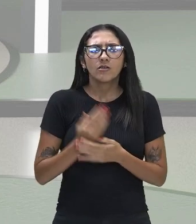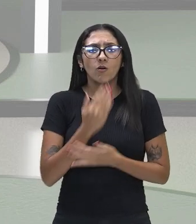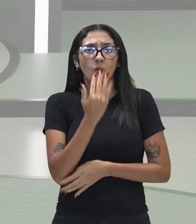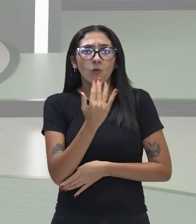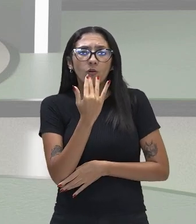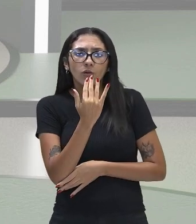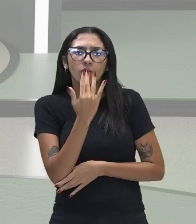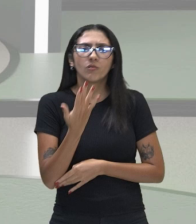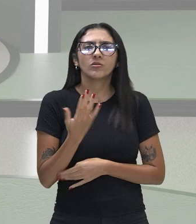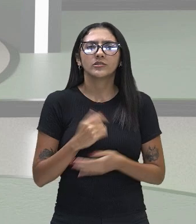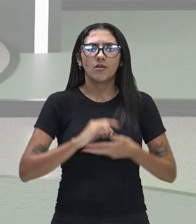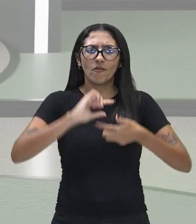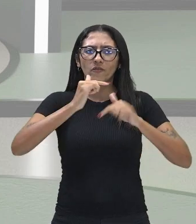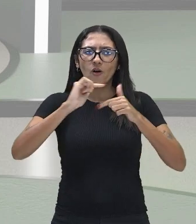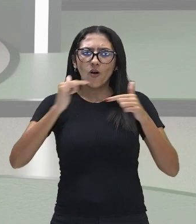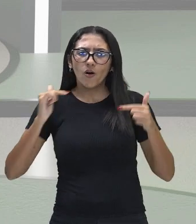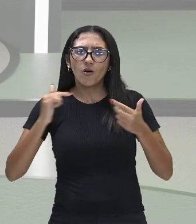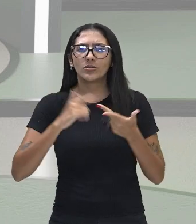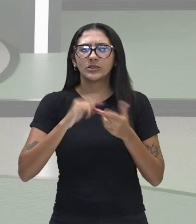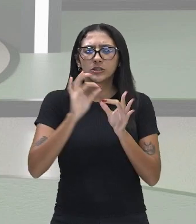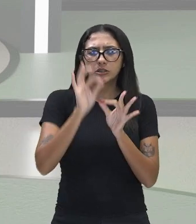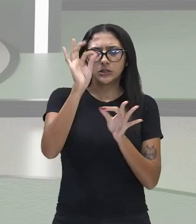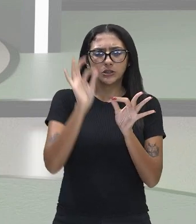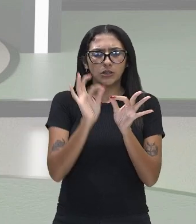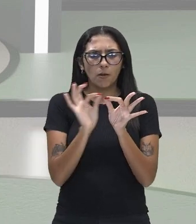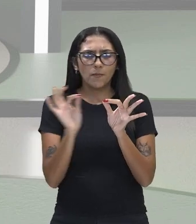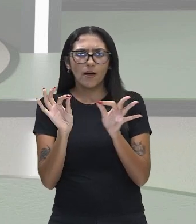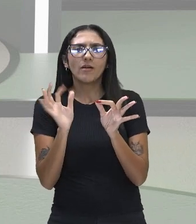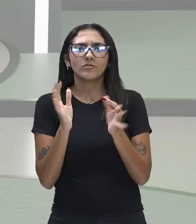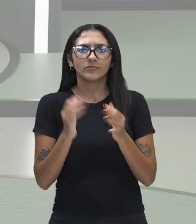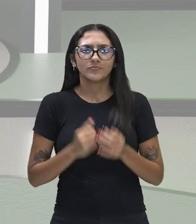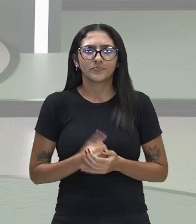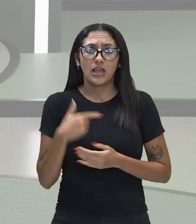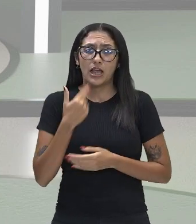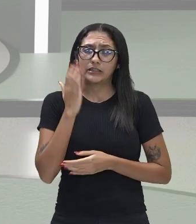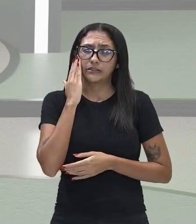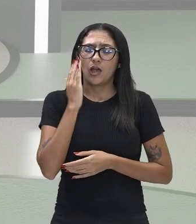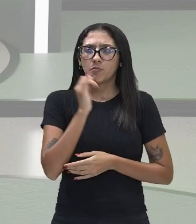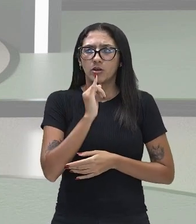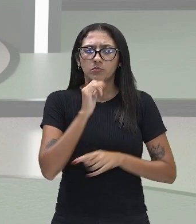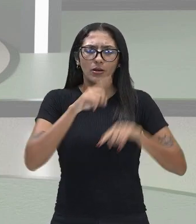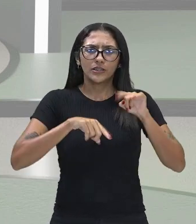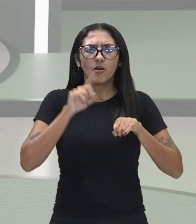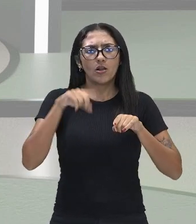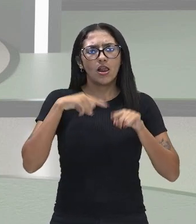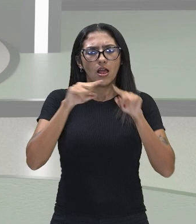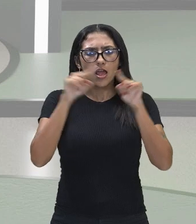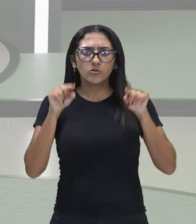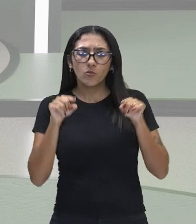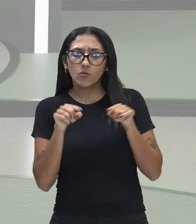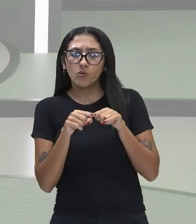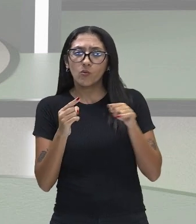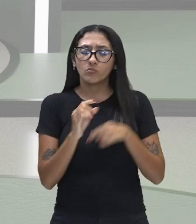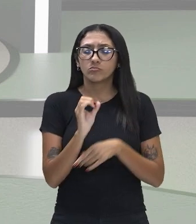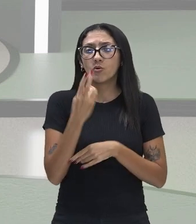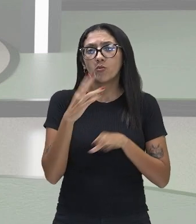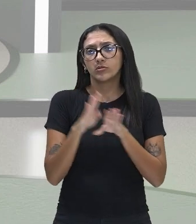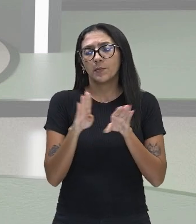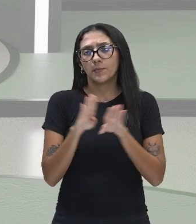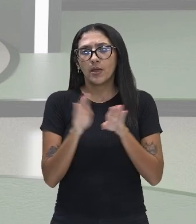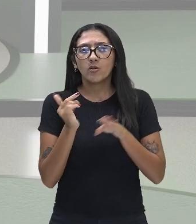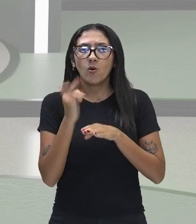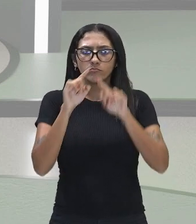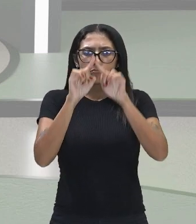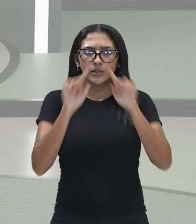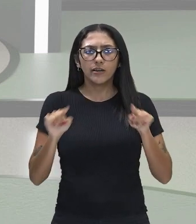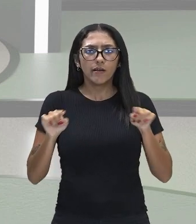formas e tamanhos? Por exemplo, a gente consegue saber quando um objeto é redondo, quando é circular, quando ele tem o formato de